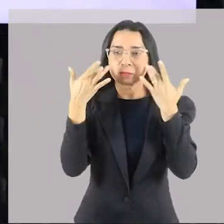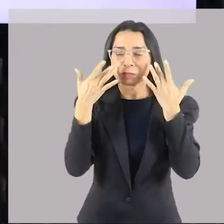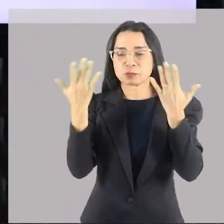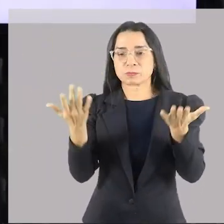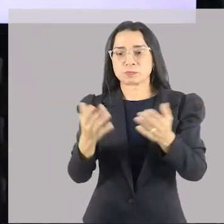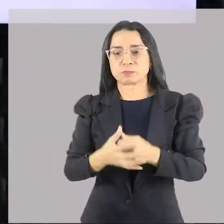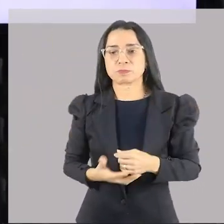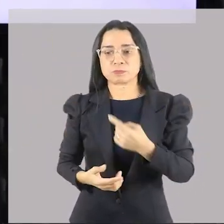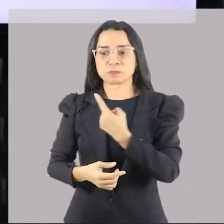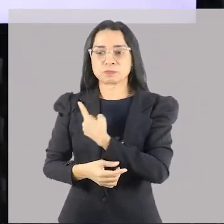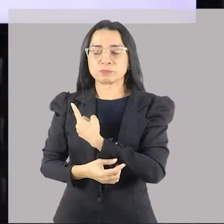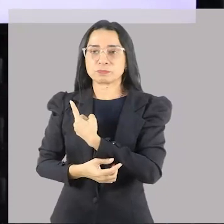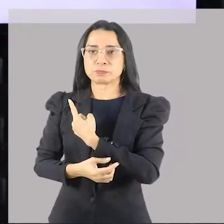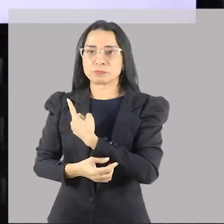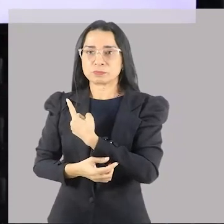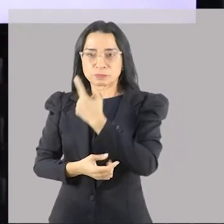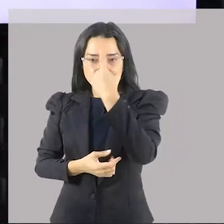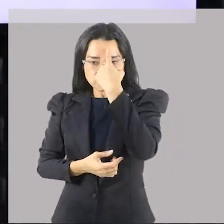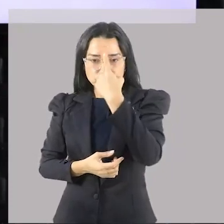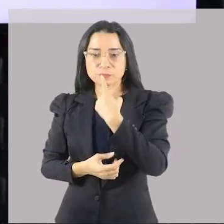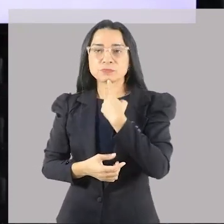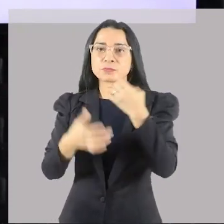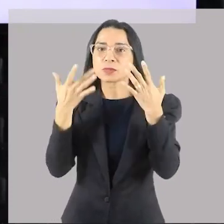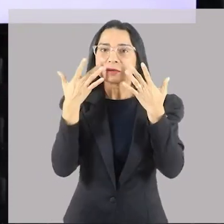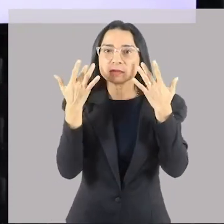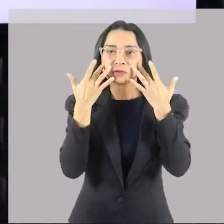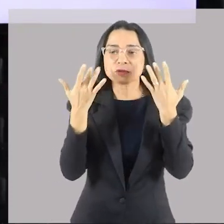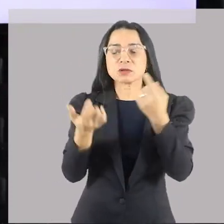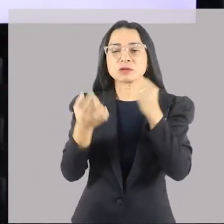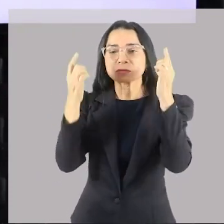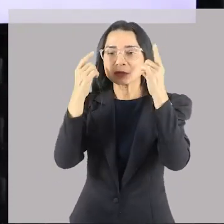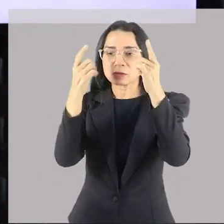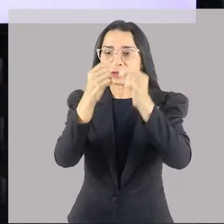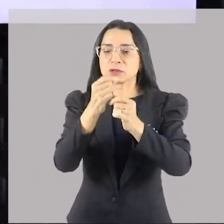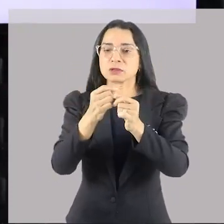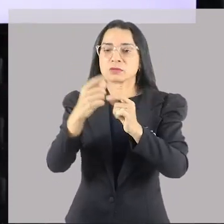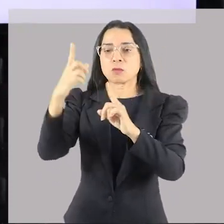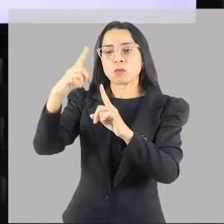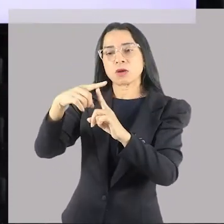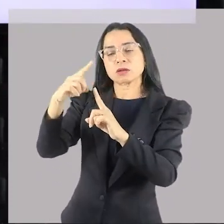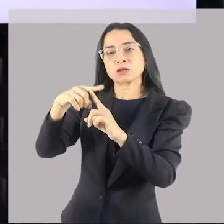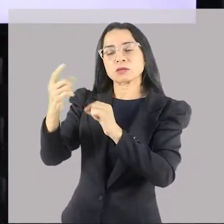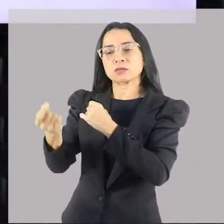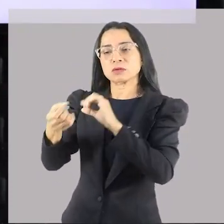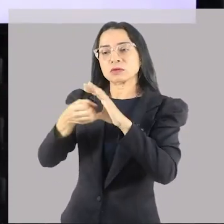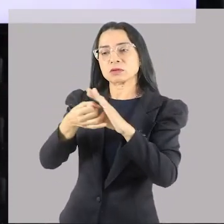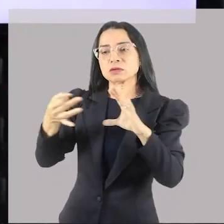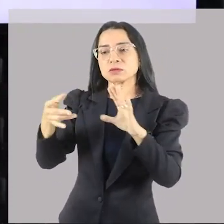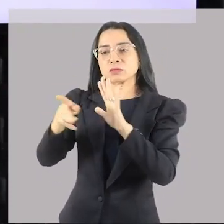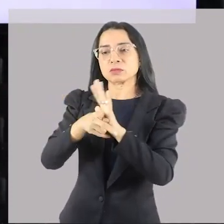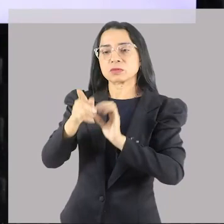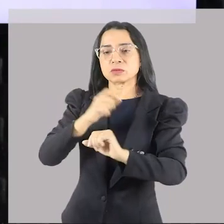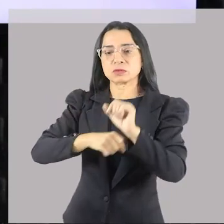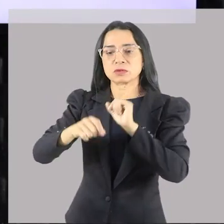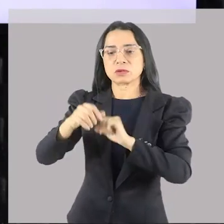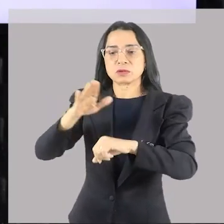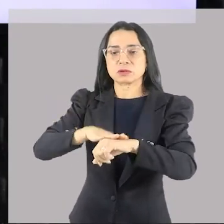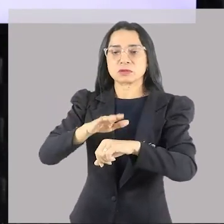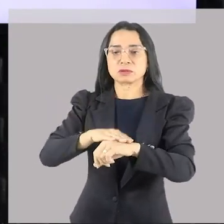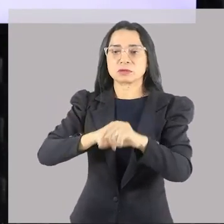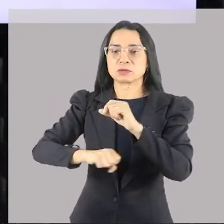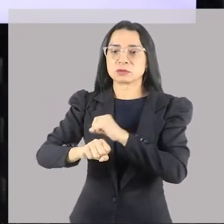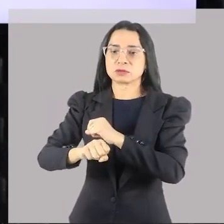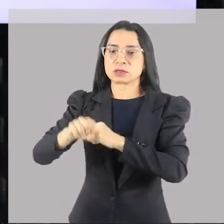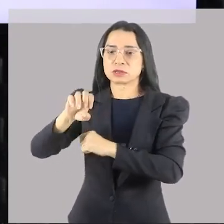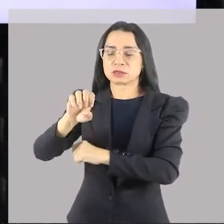teatro grego padrão. Ali atrás, aquele prédio todinho, isso aqui é uma ilustração, no caso, era o que a chama de scan, o palco.